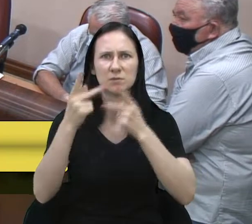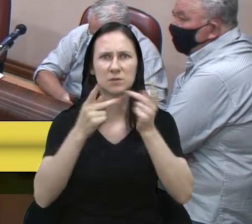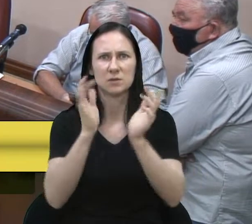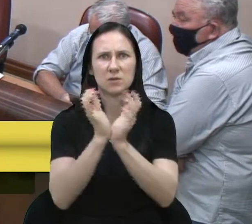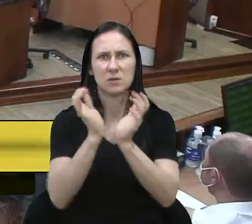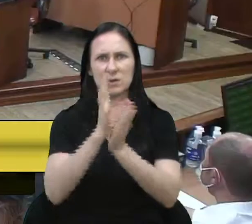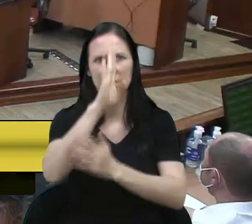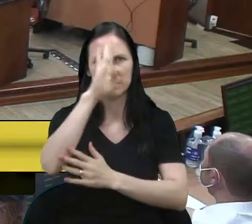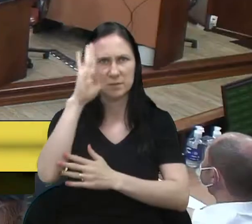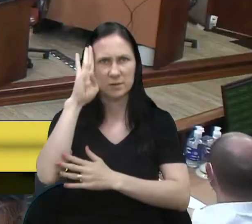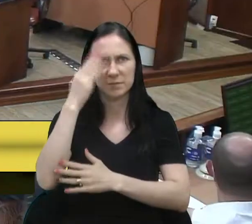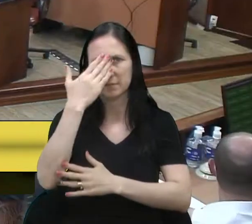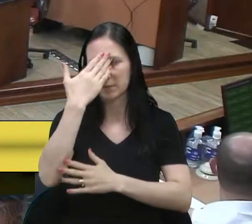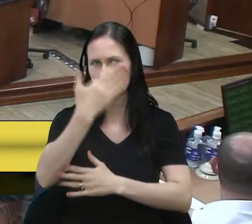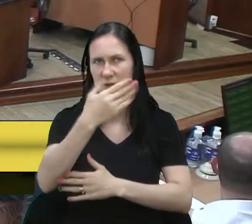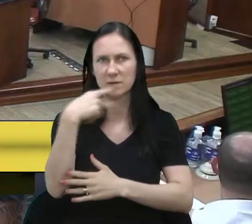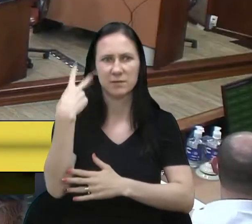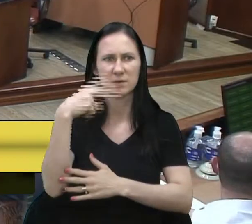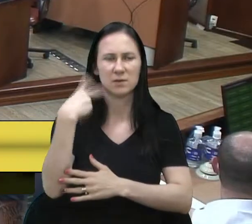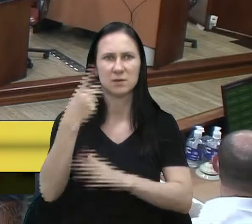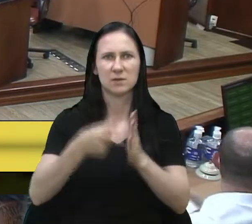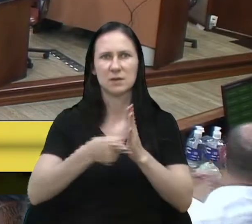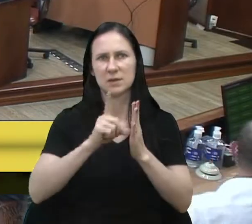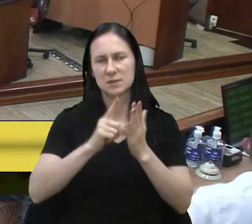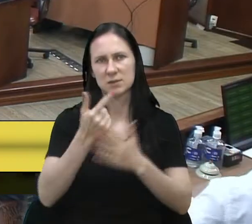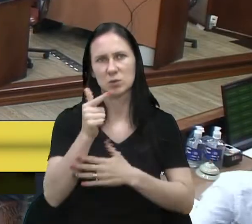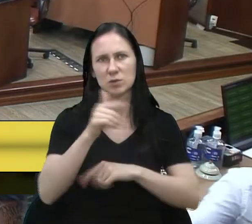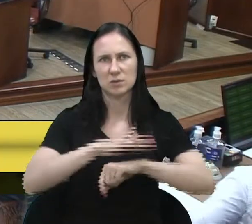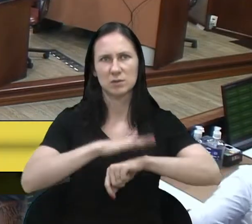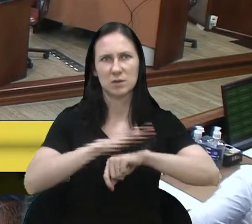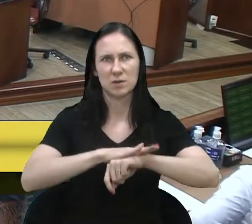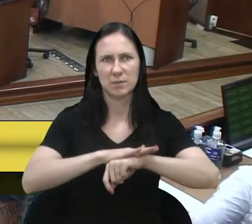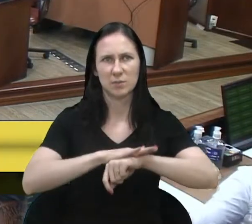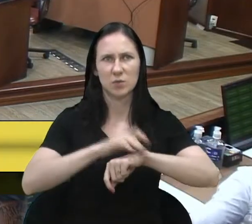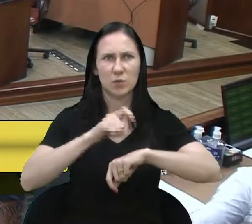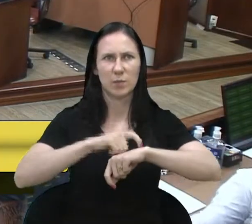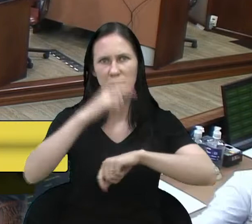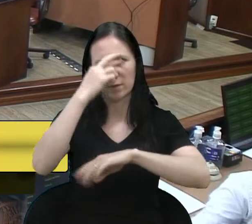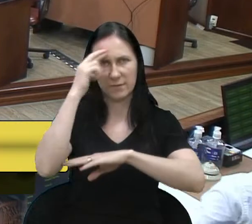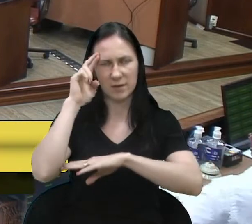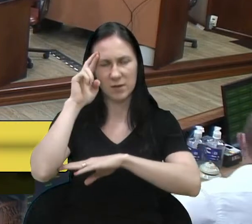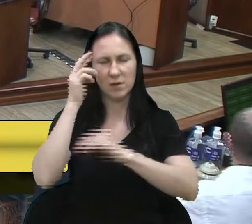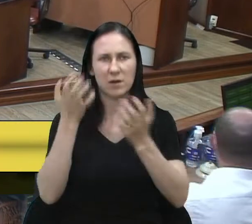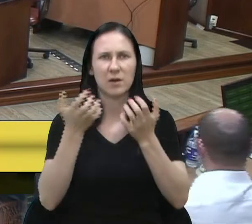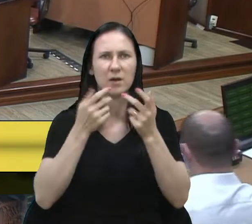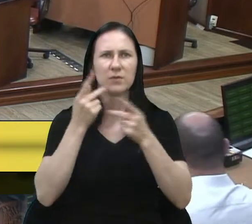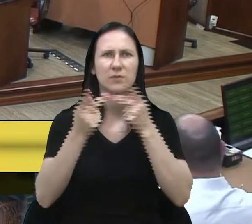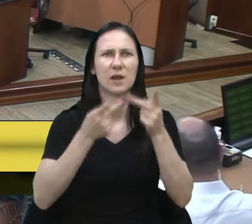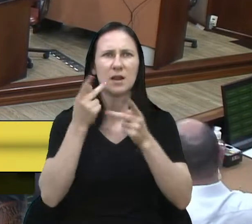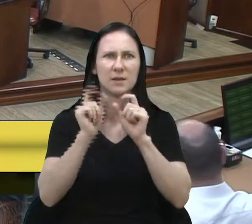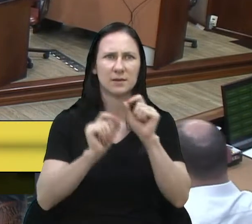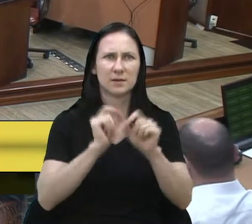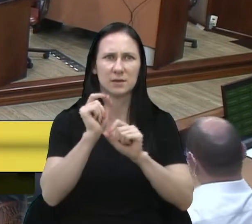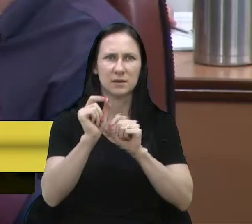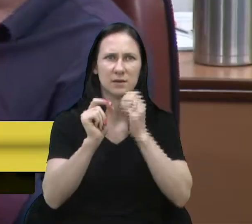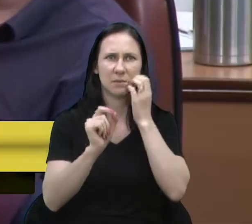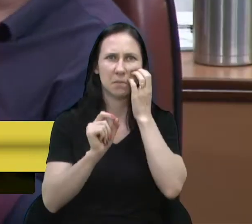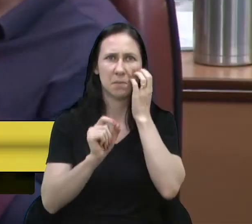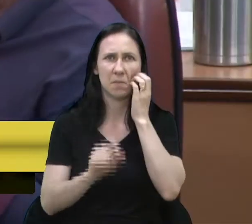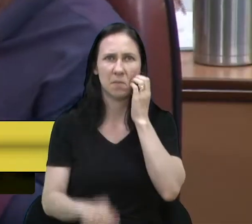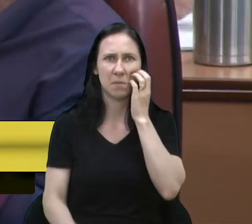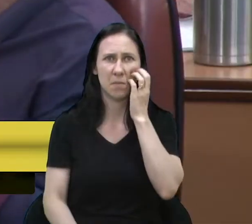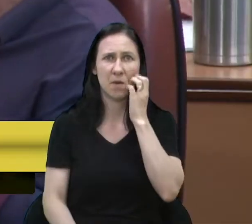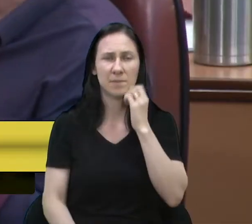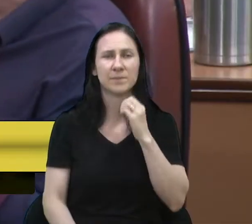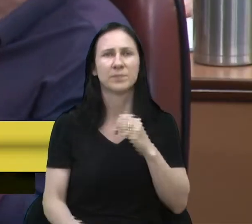vereador Bressan, só porque não deu tempo da parte do vereador Rafael. Só gostaria de dizer, vereador Rafael, que muitas vezes eu até